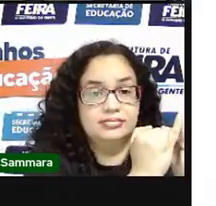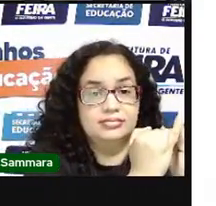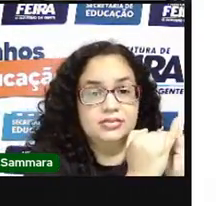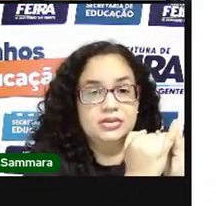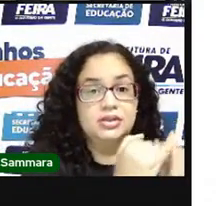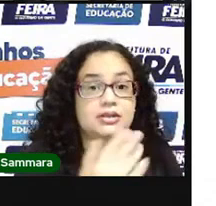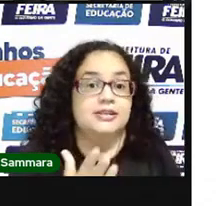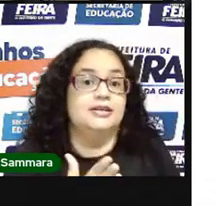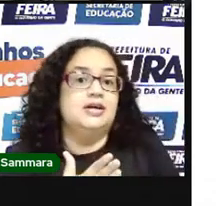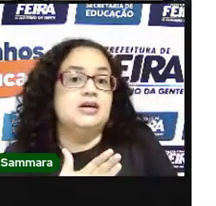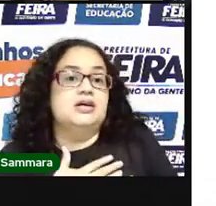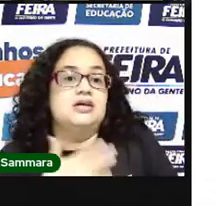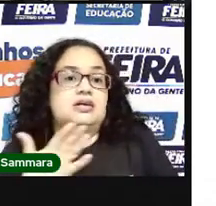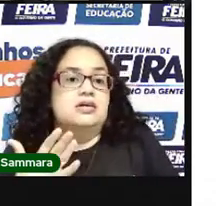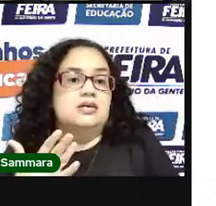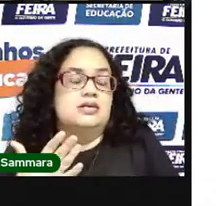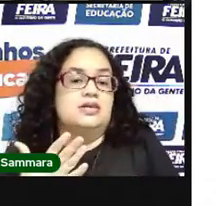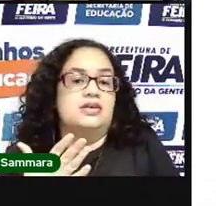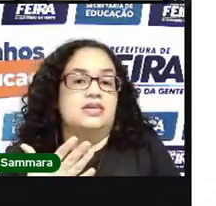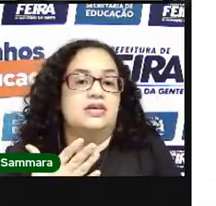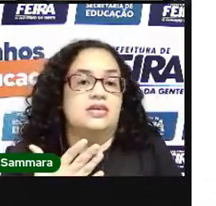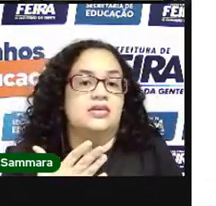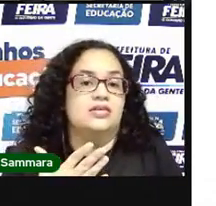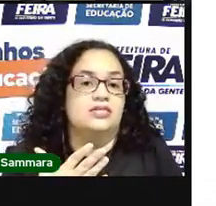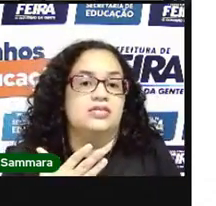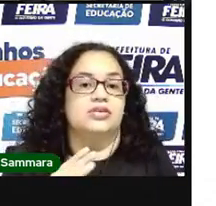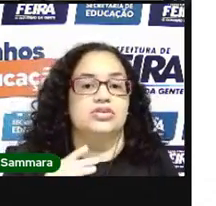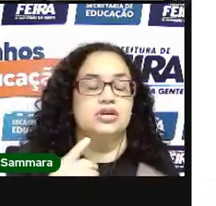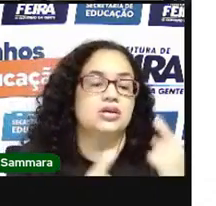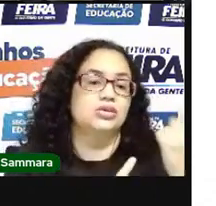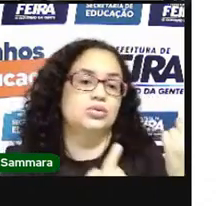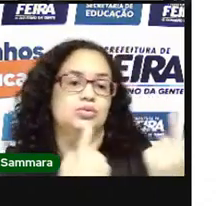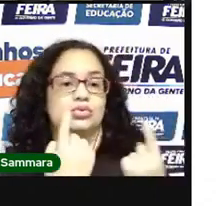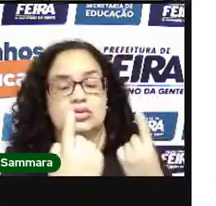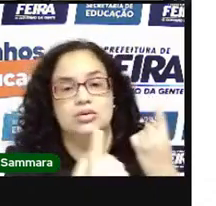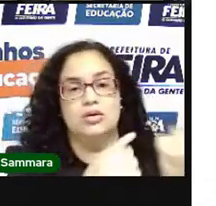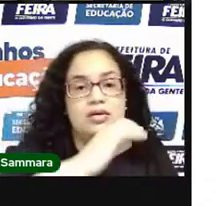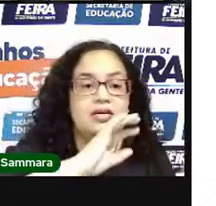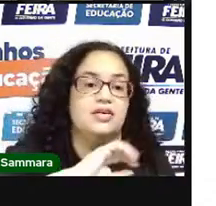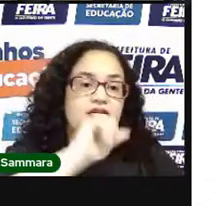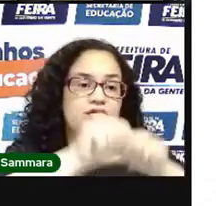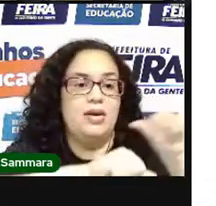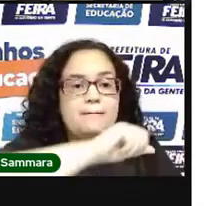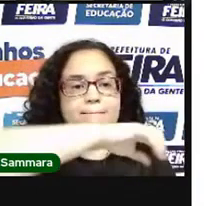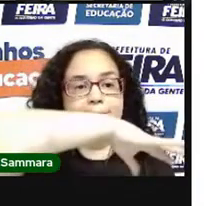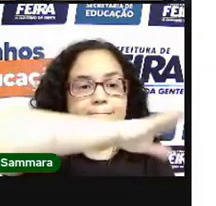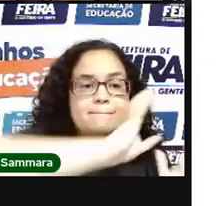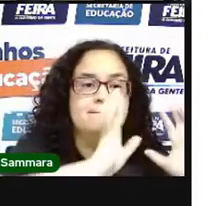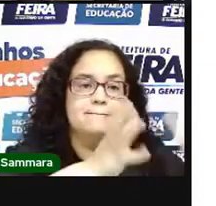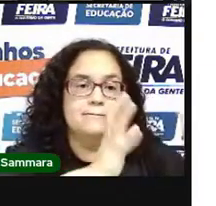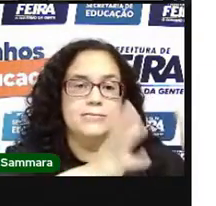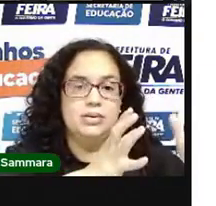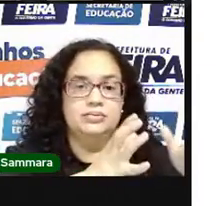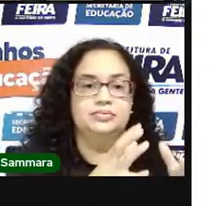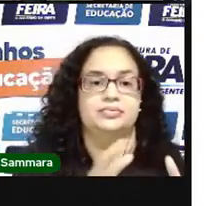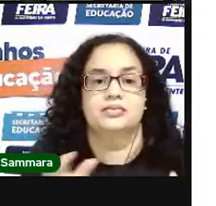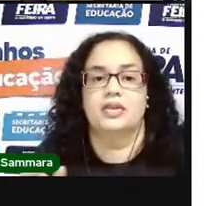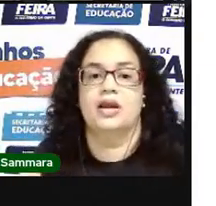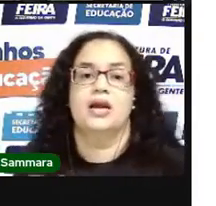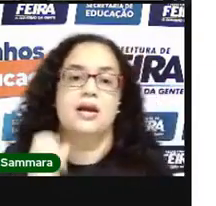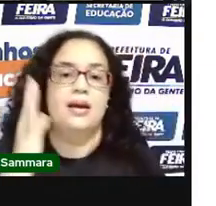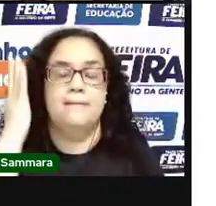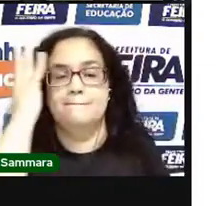assusta e se entorta. Fica girando e vira bola. Isso tudo é um belo